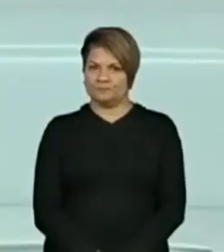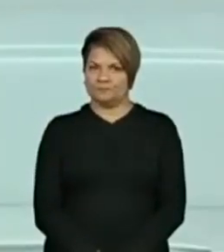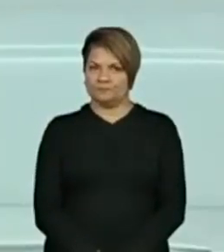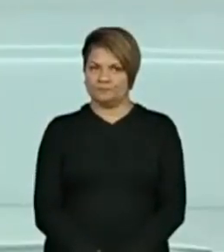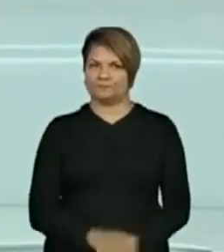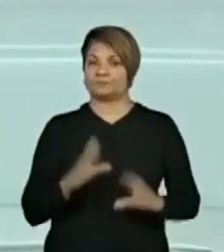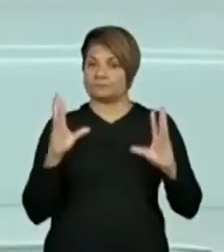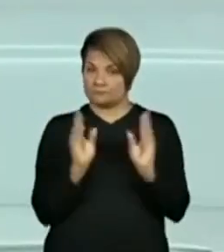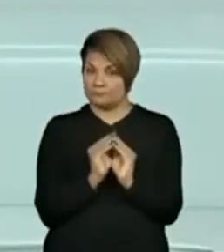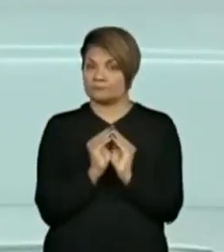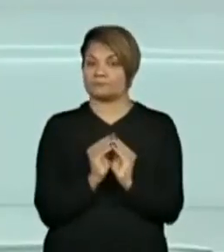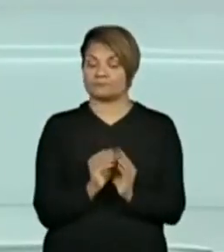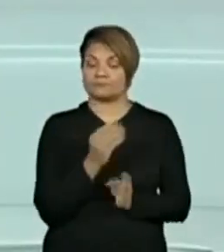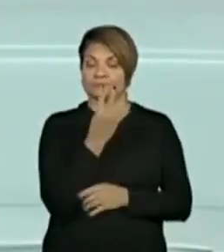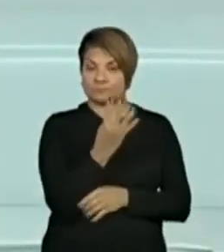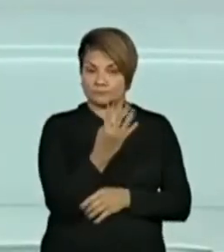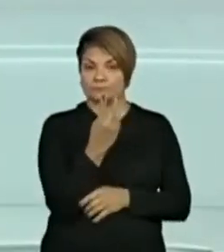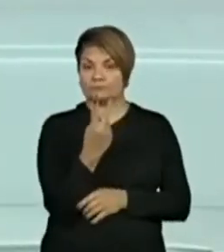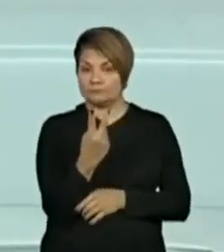a gente formou?